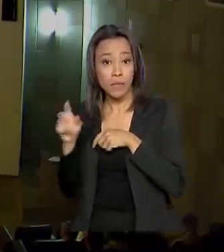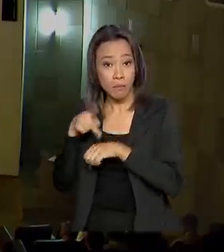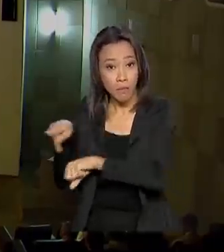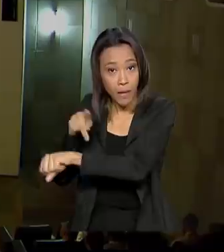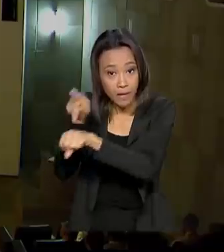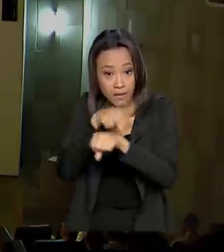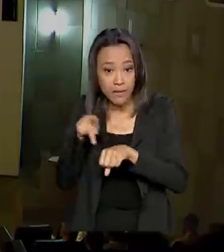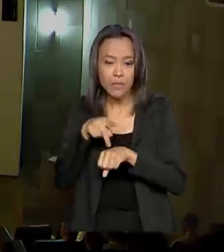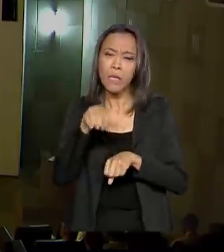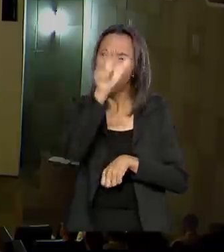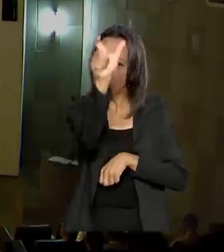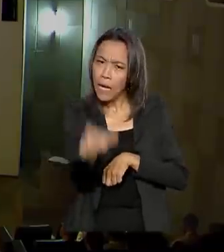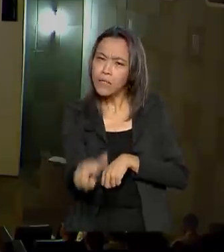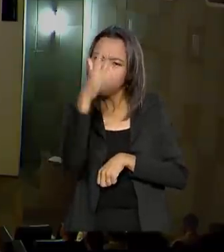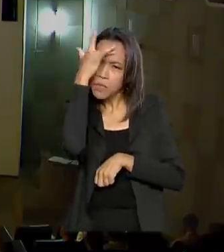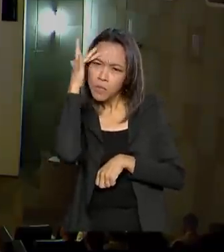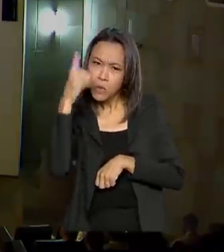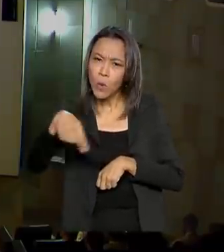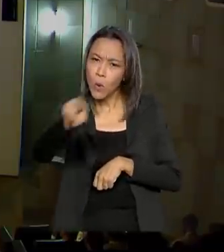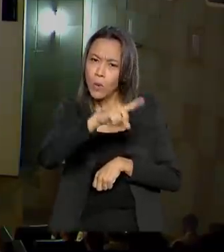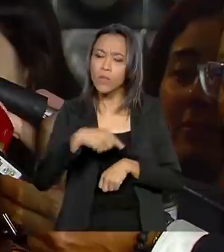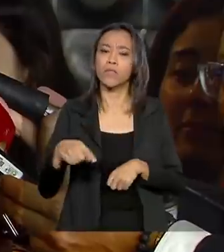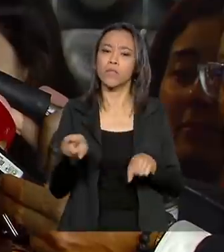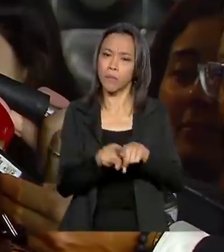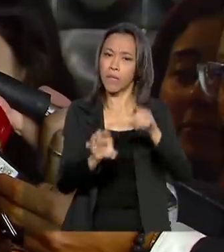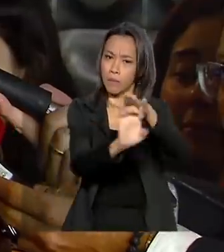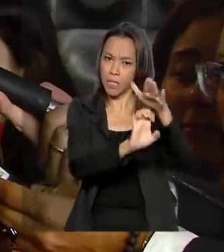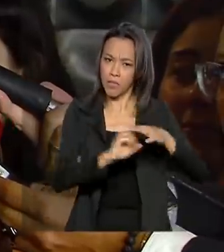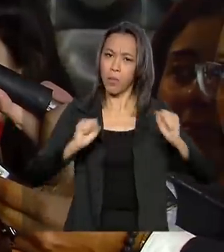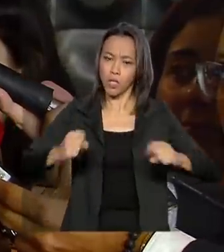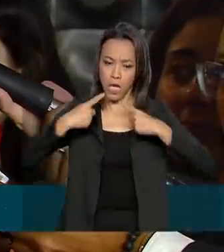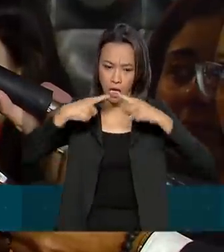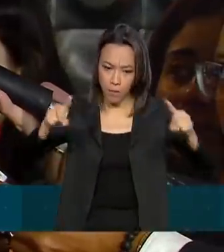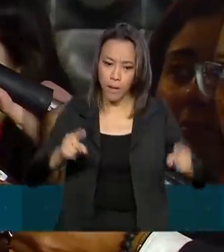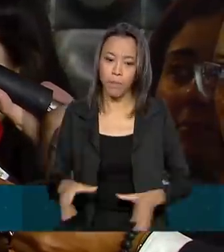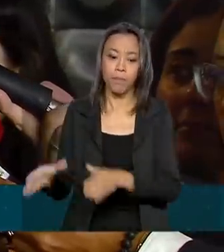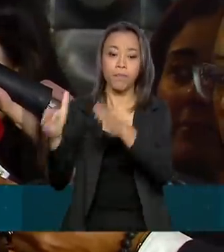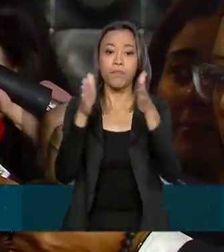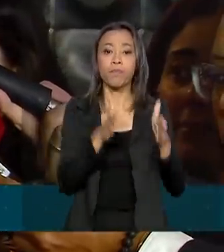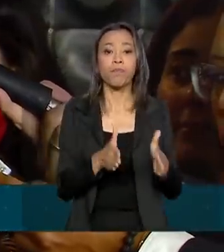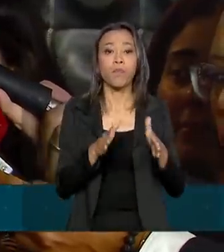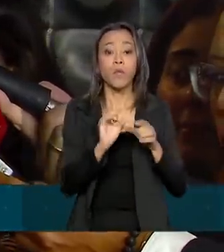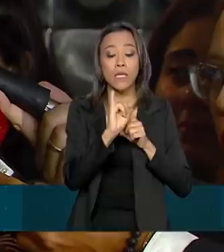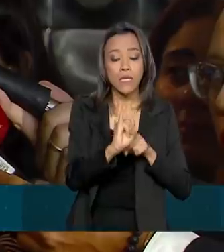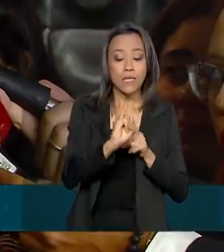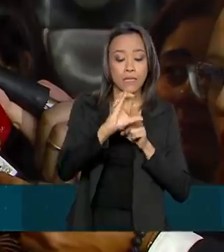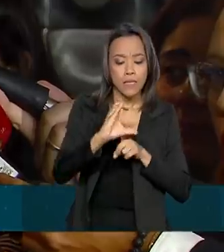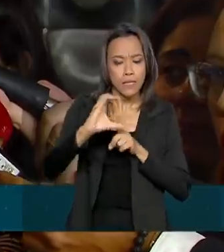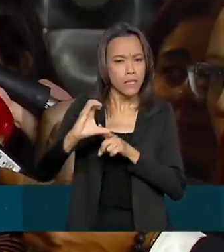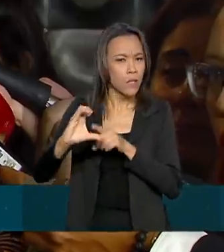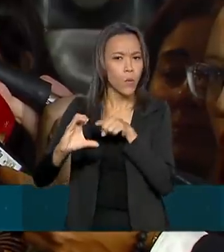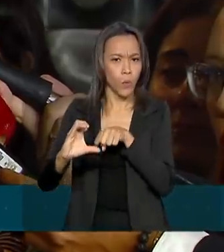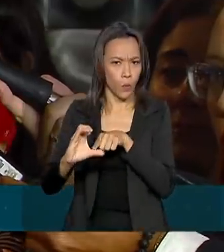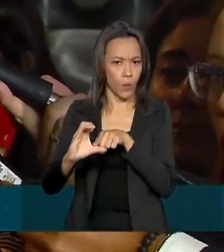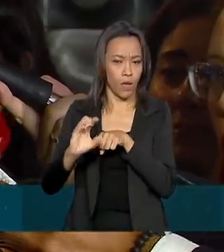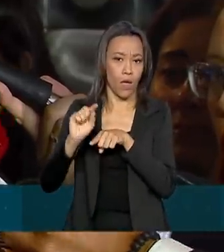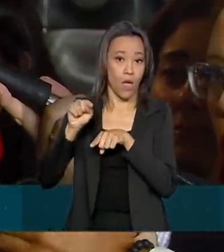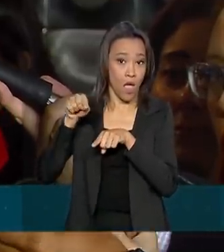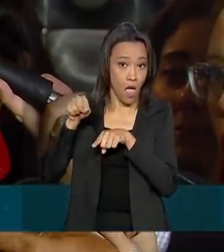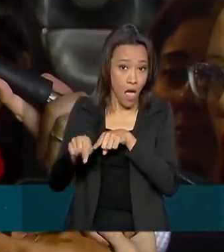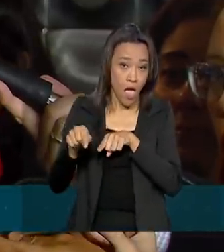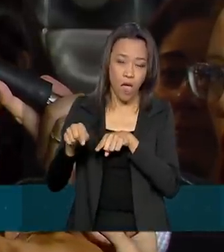jurídicas poderão fazer denúncias pela internet. O ICC não entra no mérito. Não é de competência de uma instituição